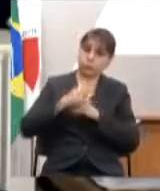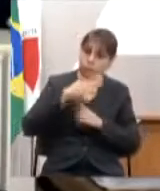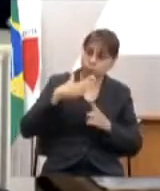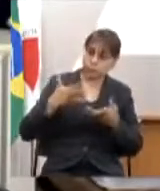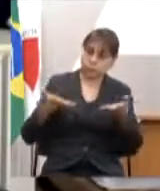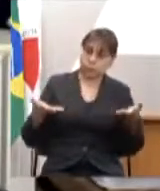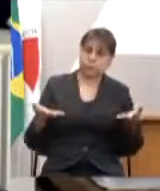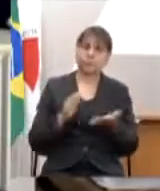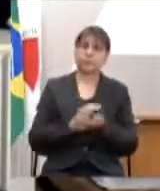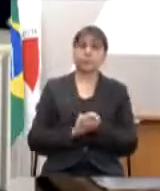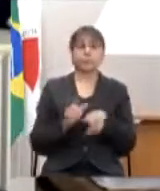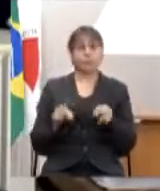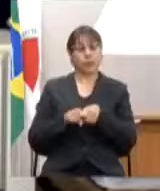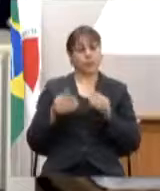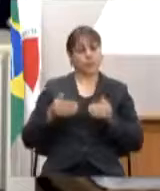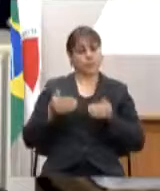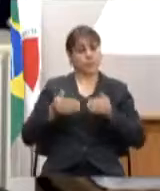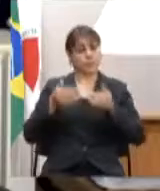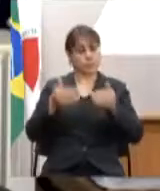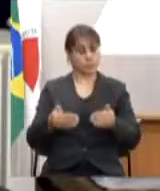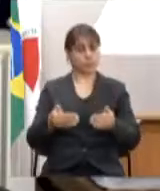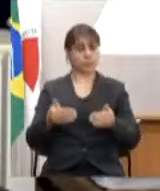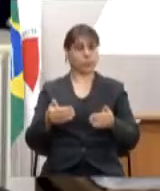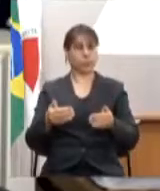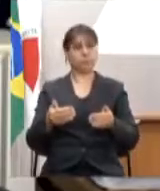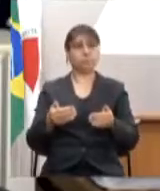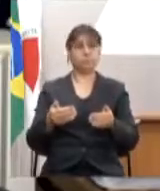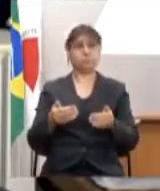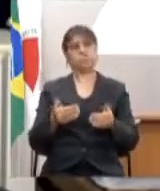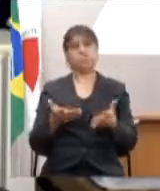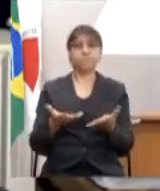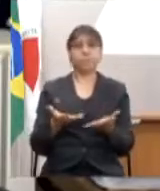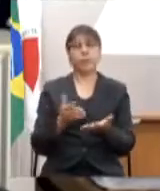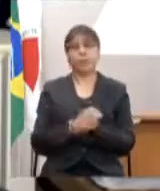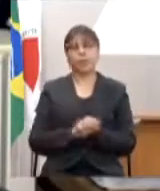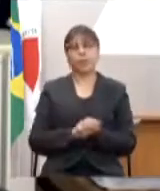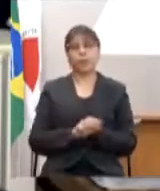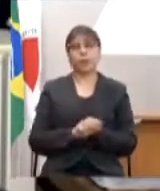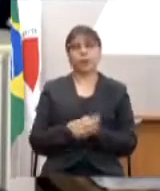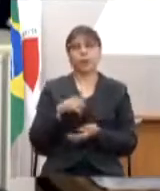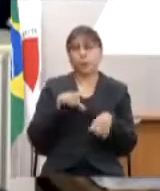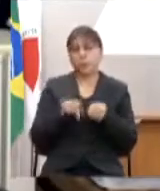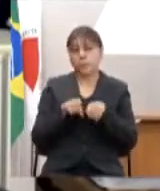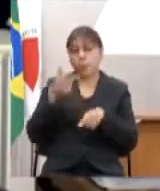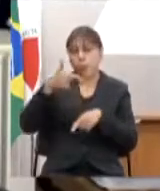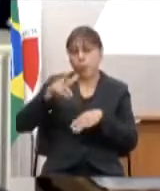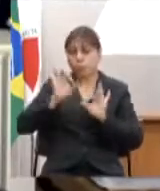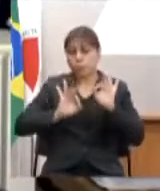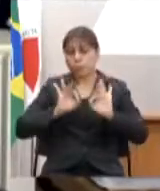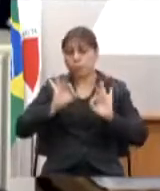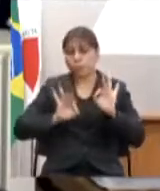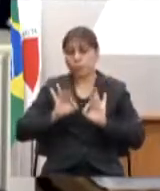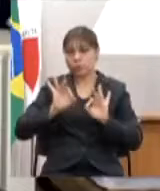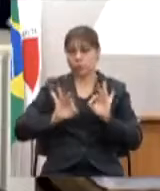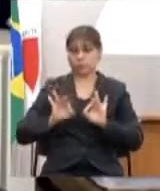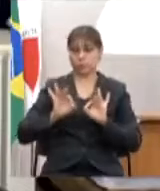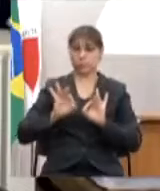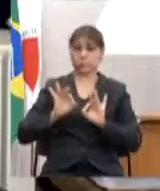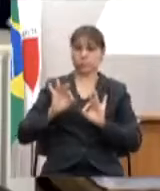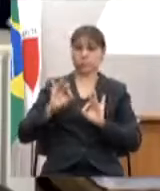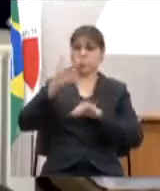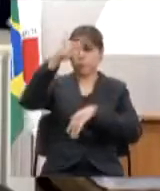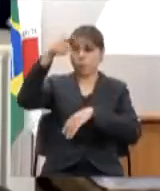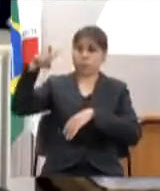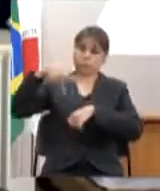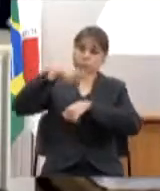disso, também o Ministério tem uma adesão a um programa internacional da OMS, OPAS e